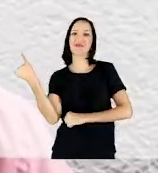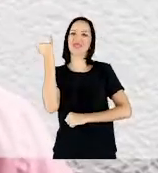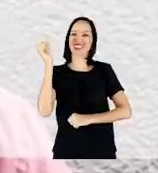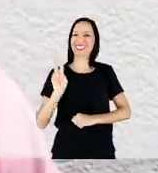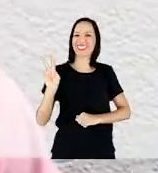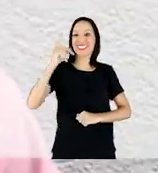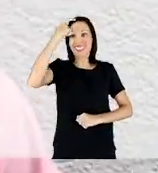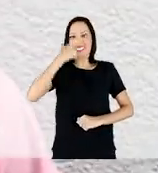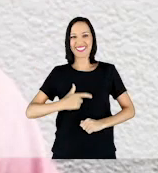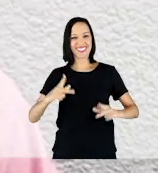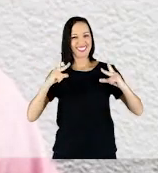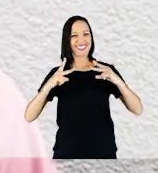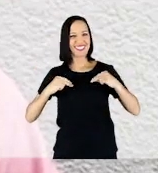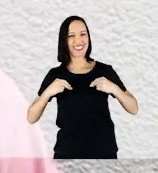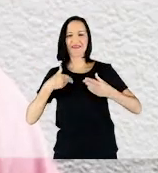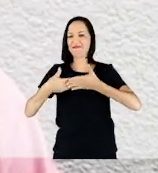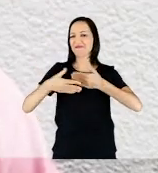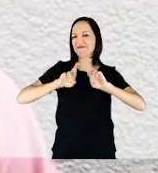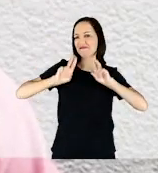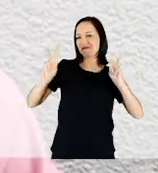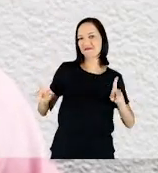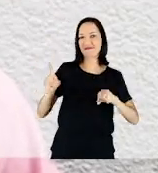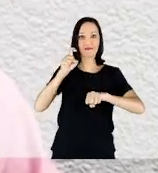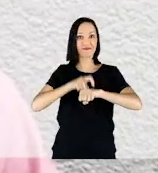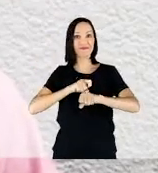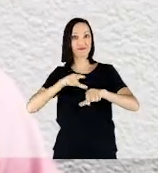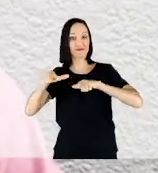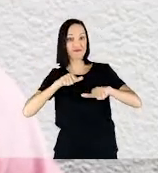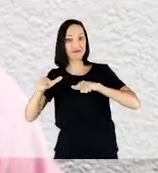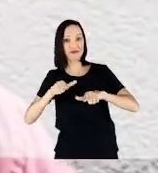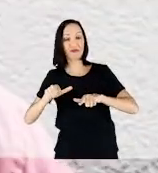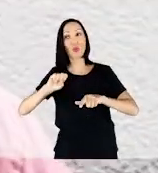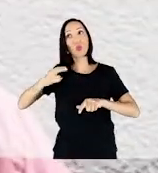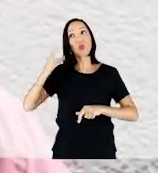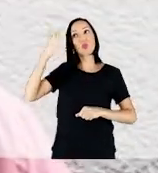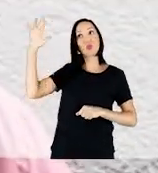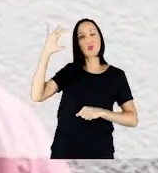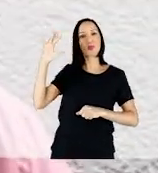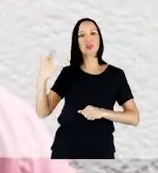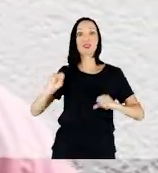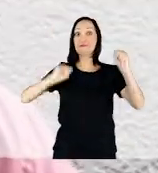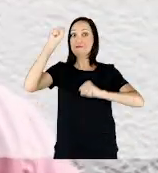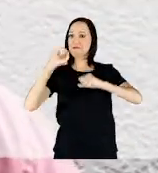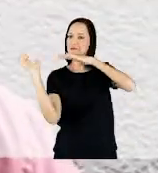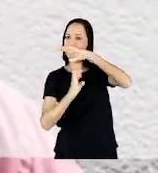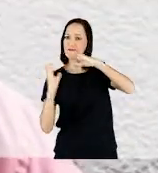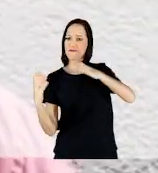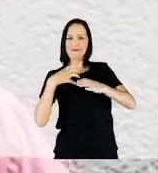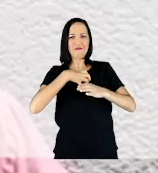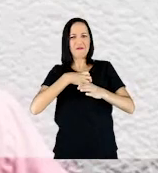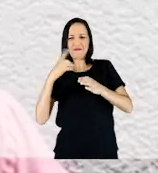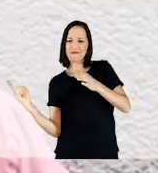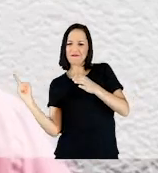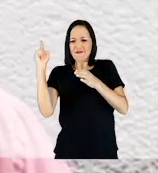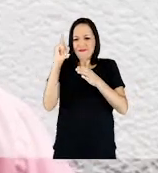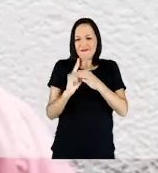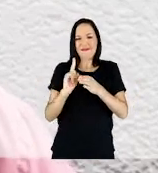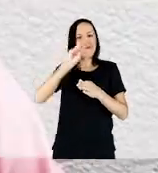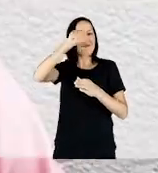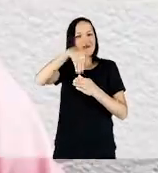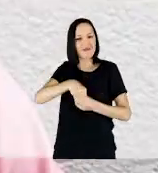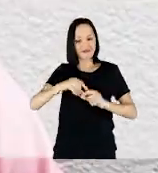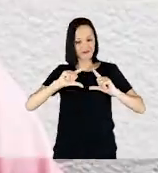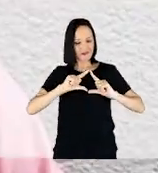meus méritos, independente do tempo de casa ou ideologias. Me sinto parte da empresa, porque a essência da